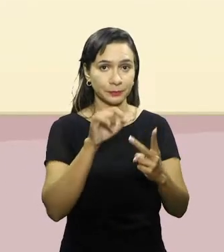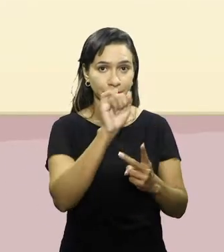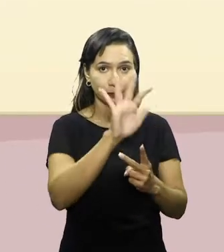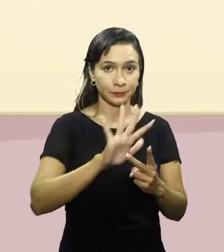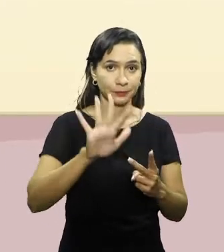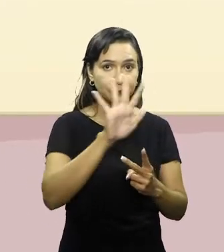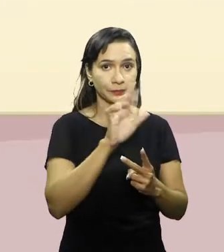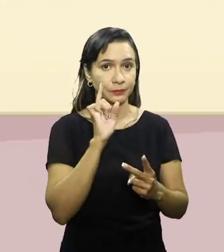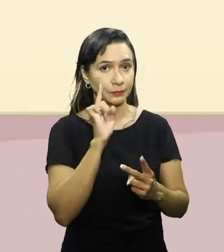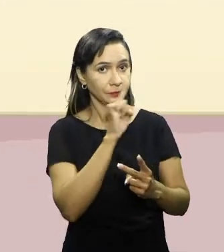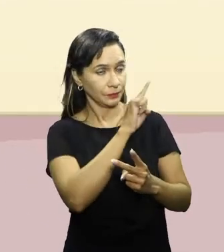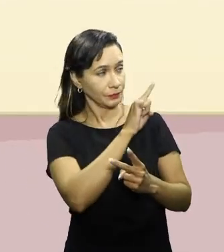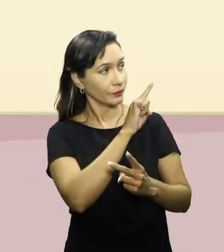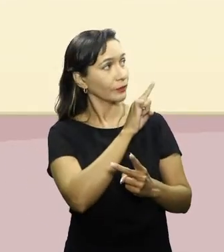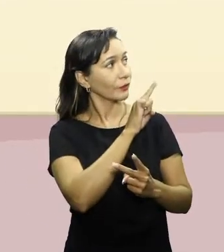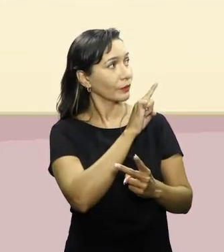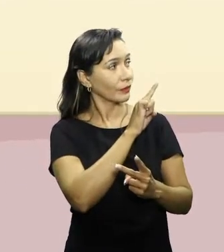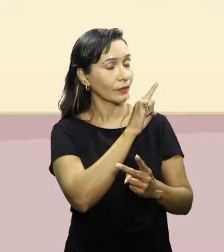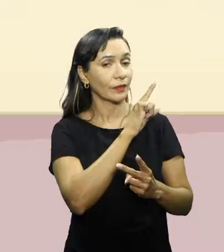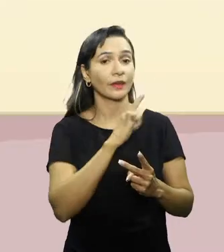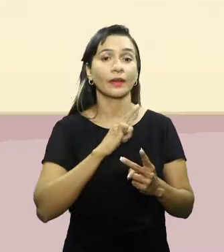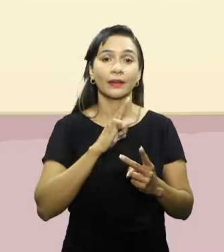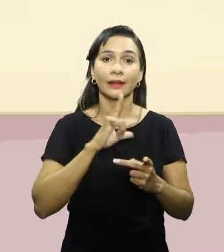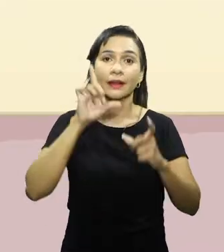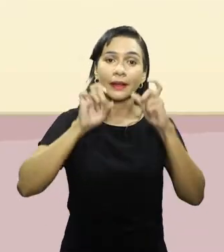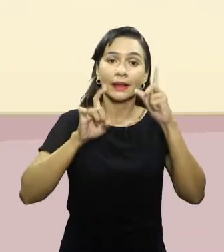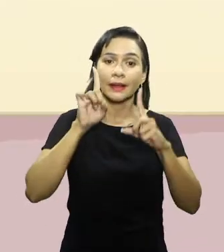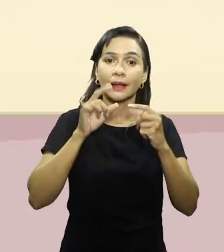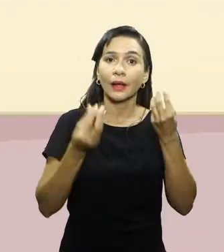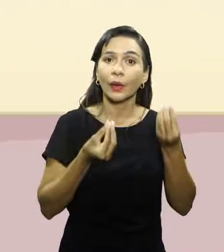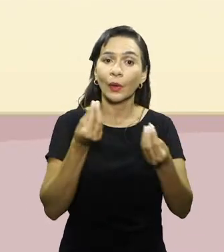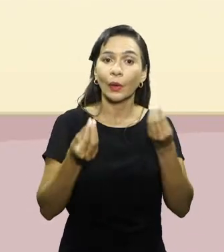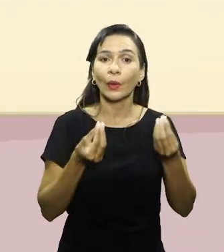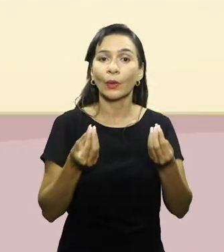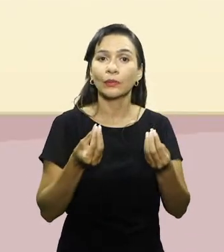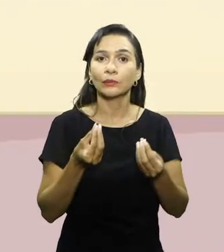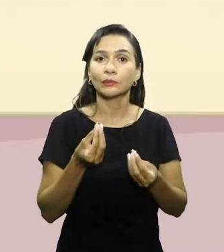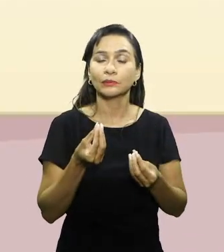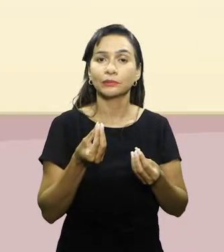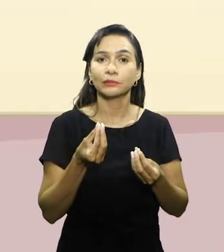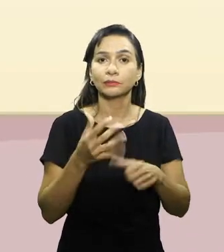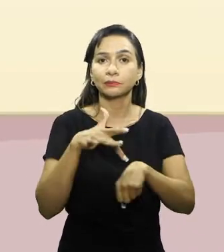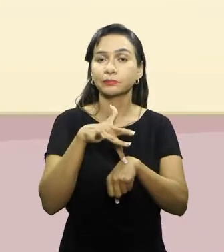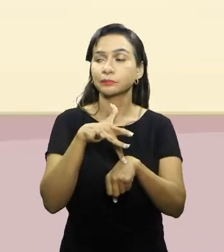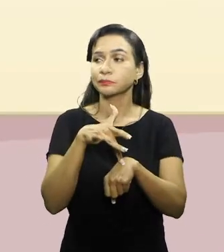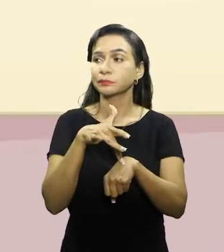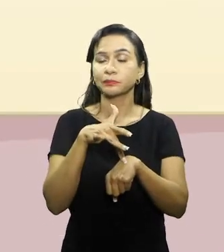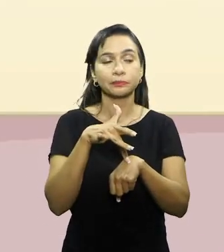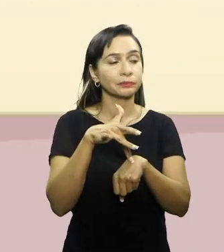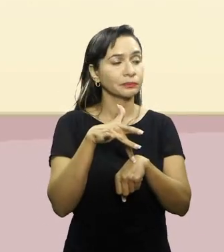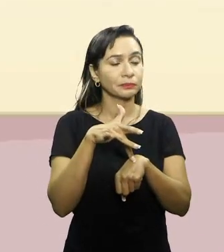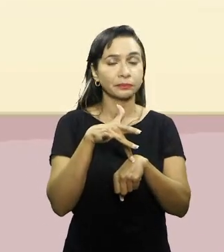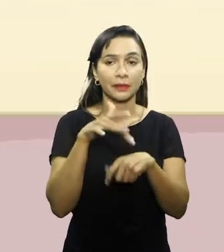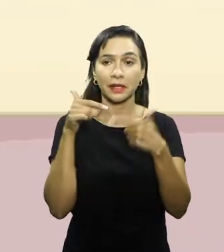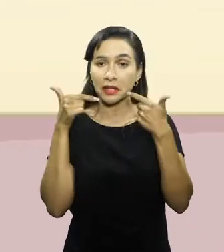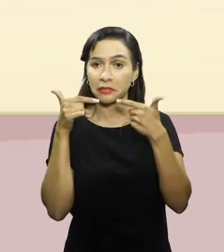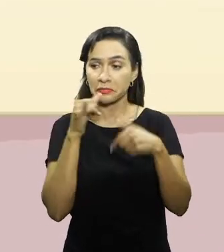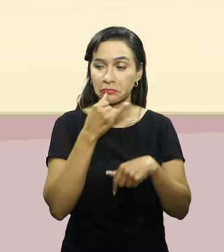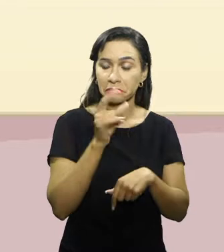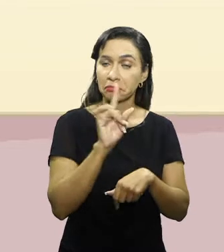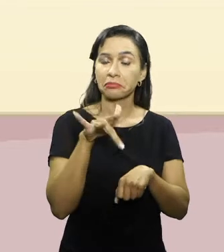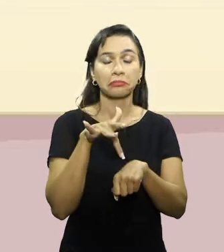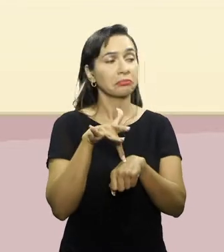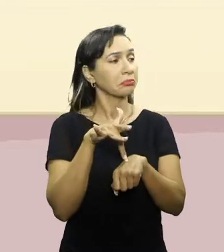mais centralizada, é a imagem de um emoji com expressão facial indiferente. Nem feliz, nem triste, nem tranquilo,